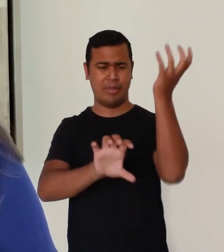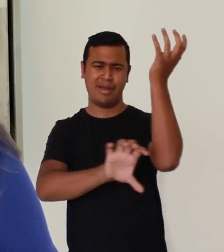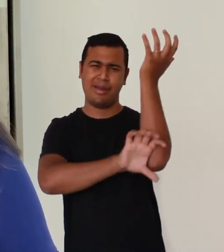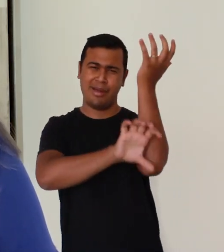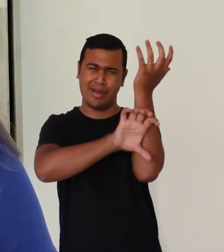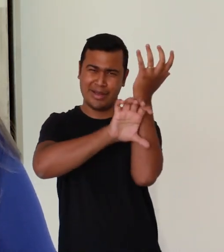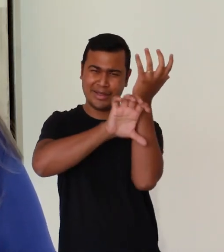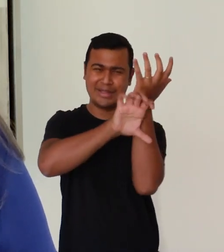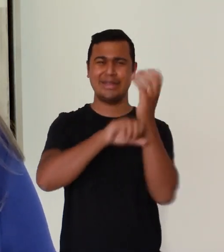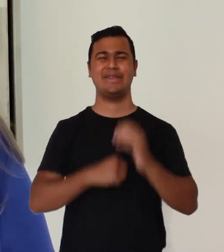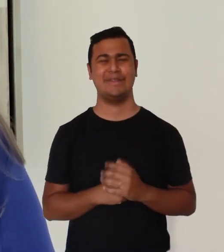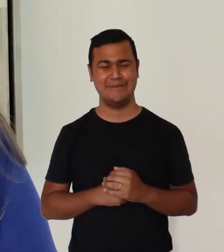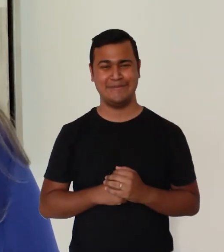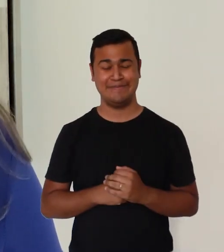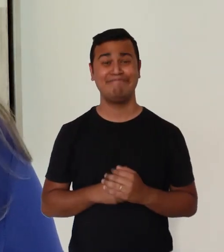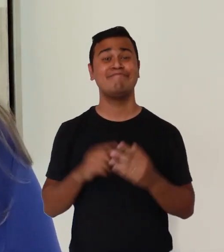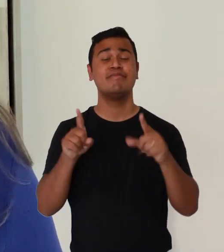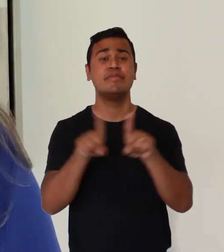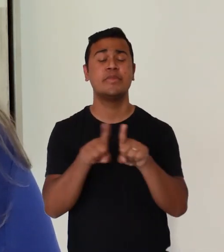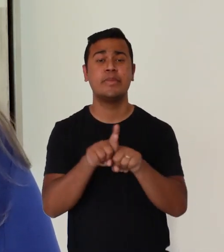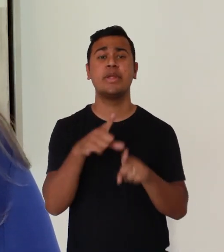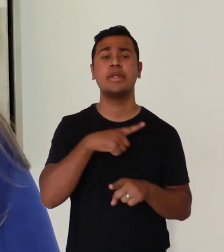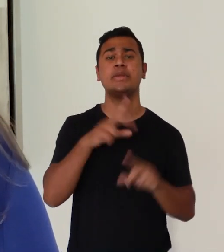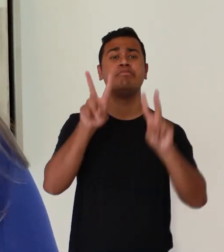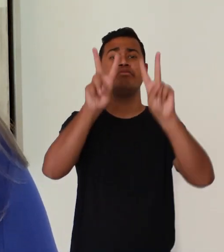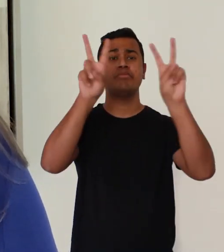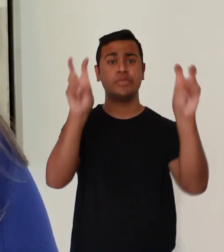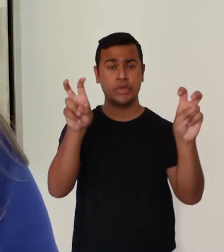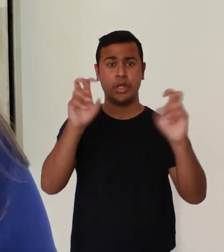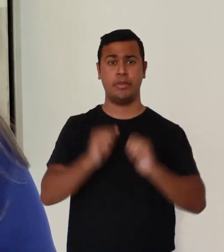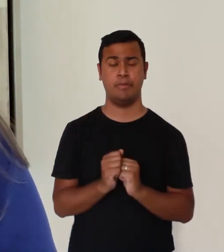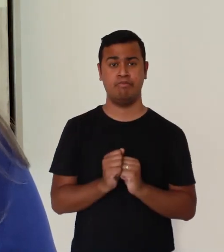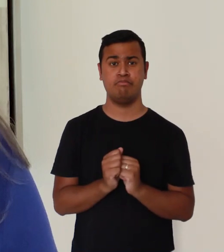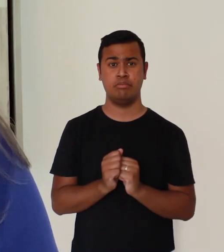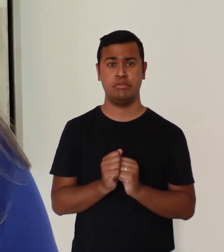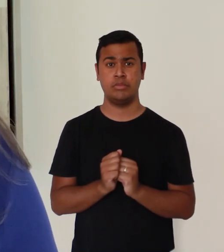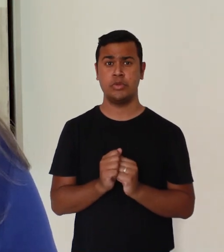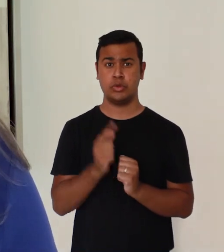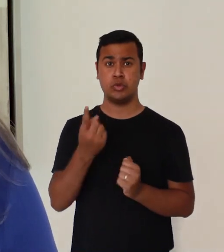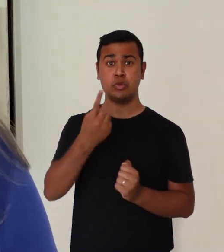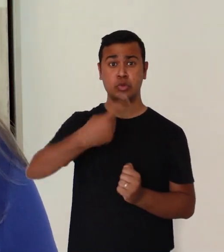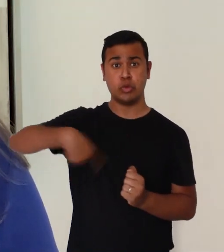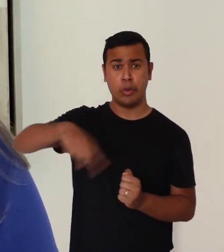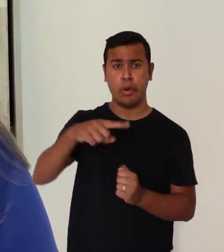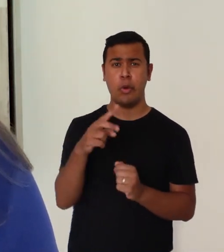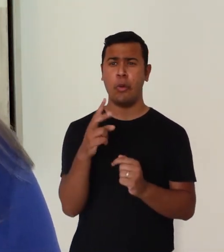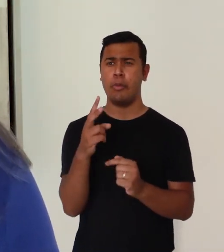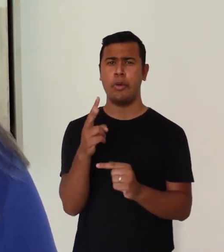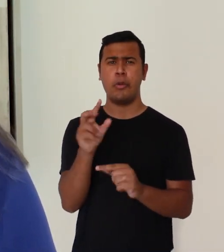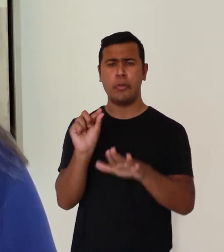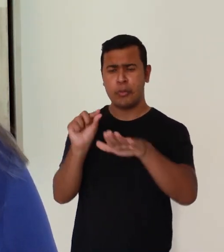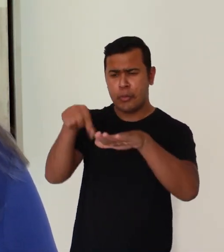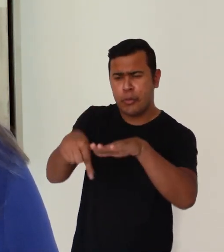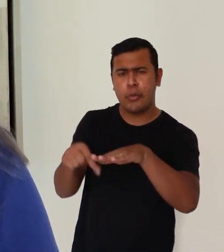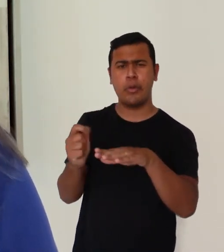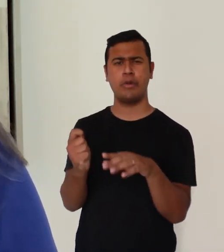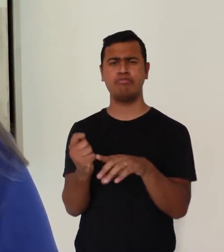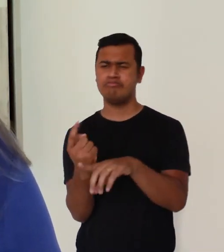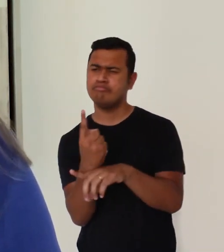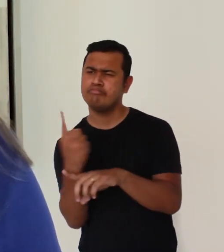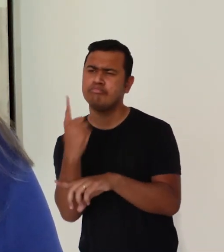Caatinga. Também traremos temas como aumentar a resiliência para a produção de